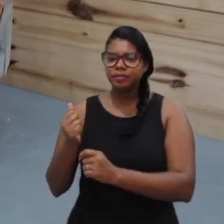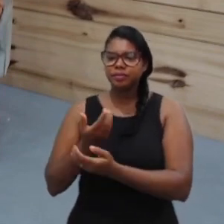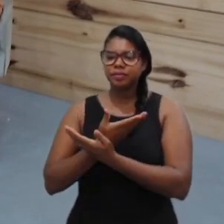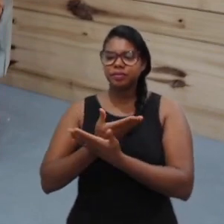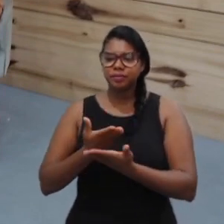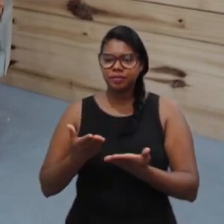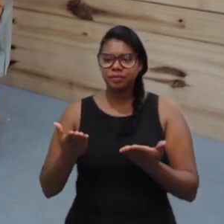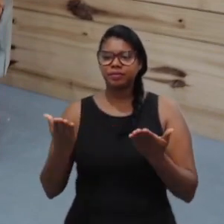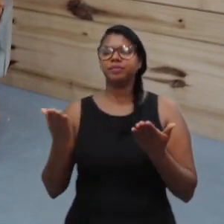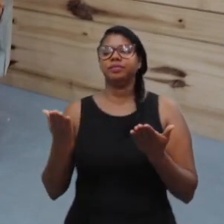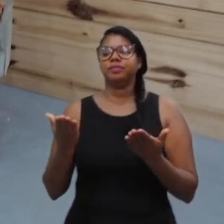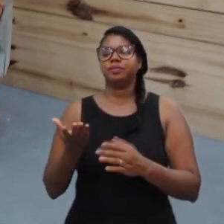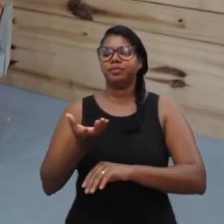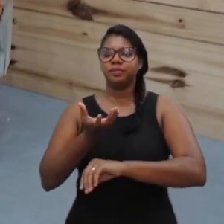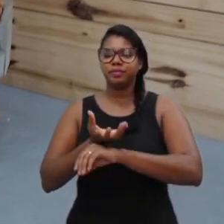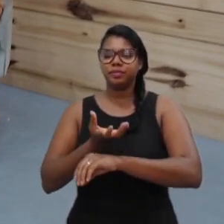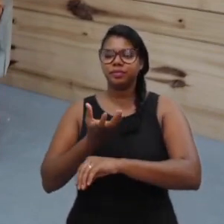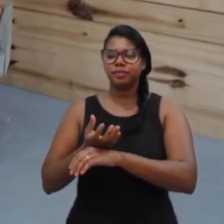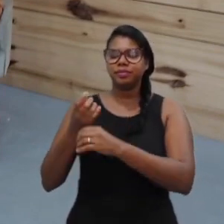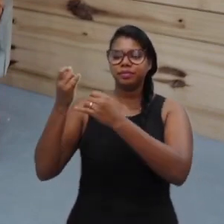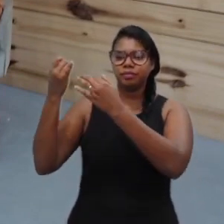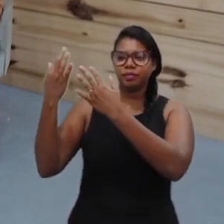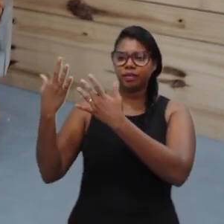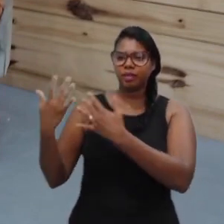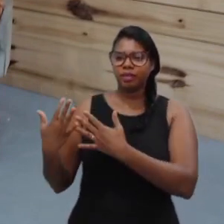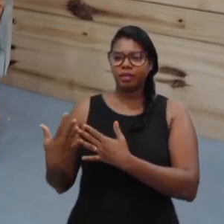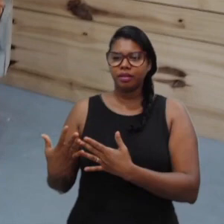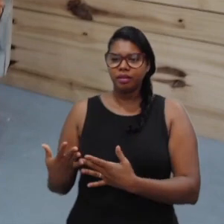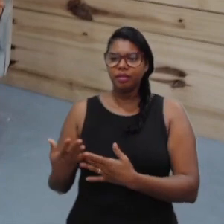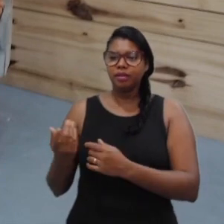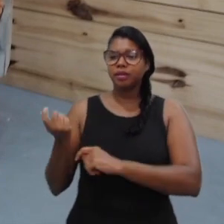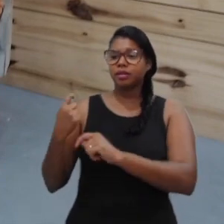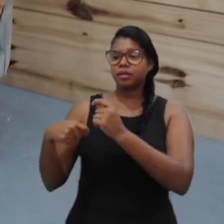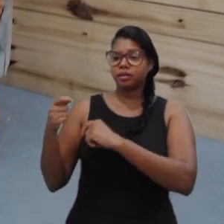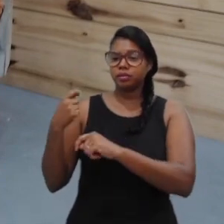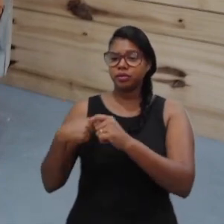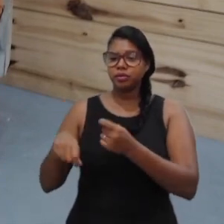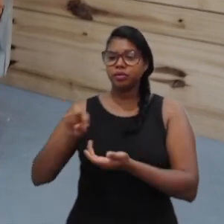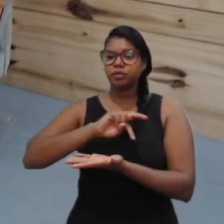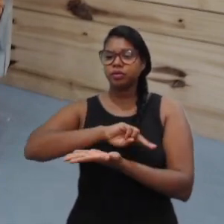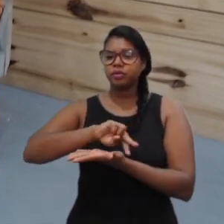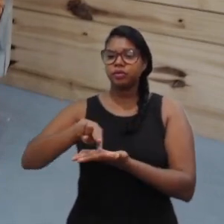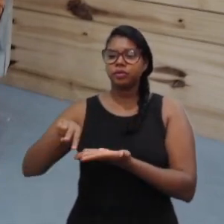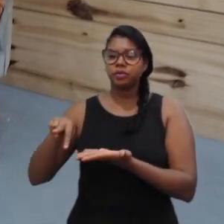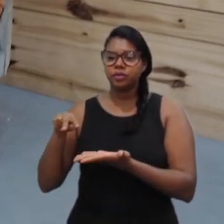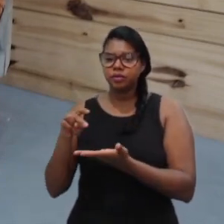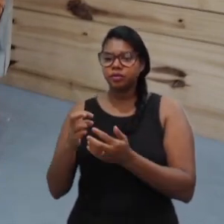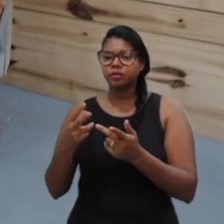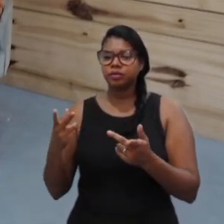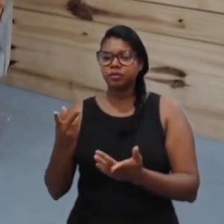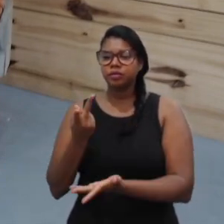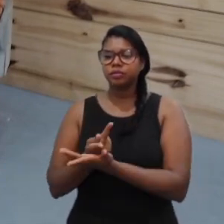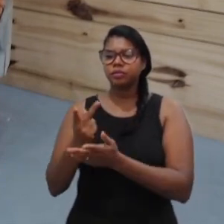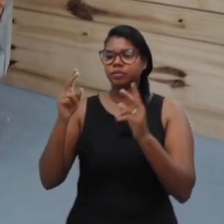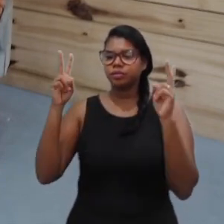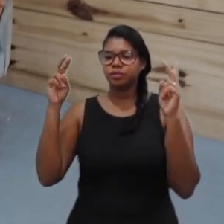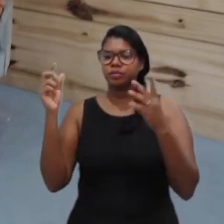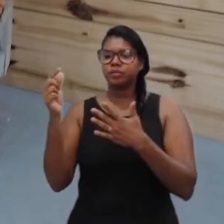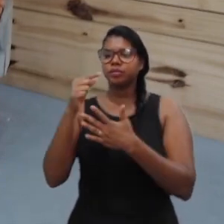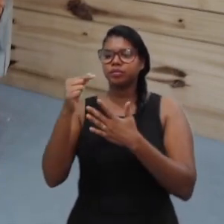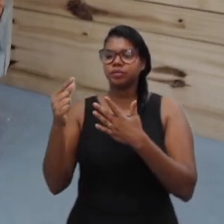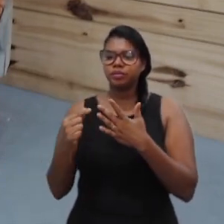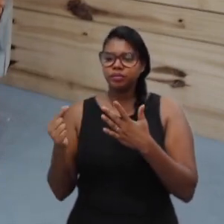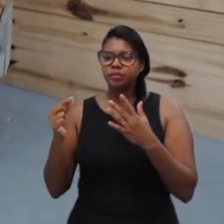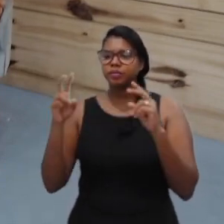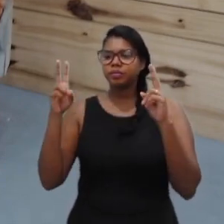unidade, nós vamos falar um pouco a respeito da administração em suas diversas vertentes. Hoje o tema escolhido é